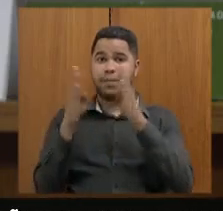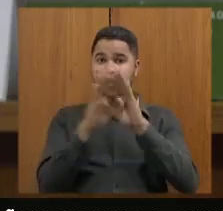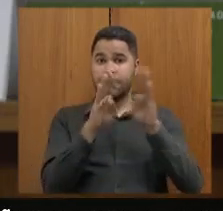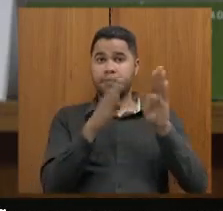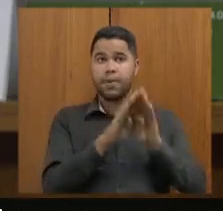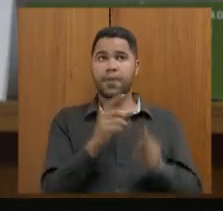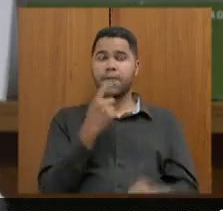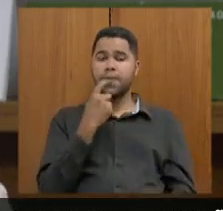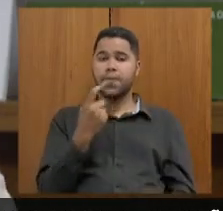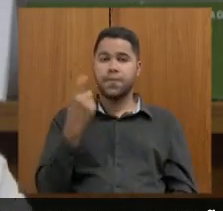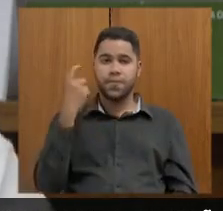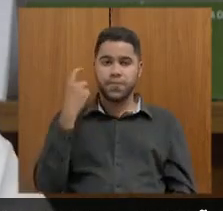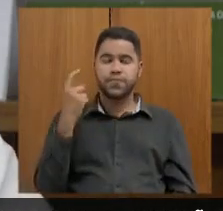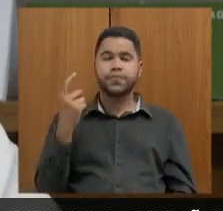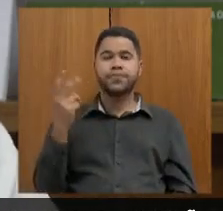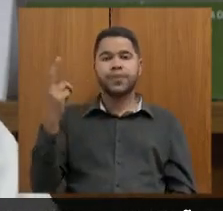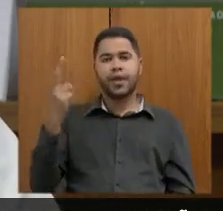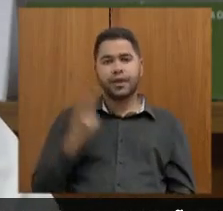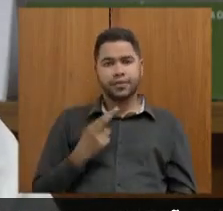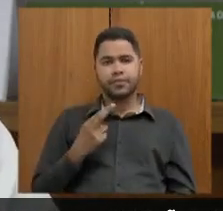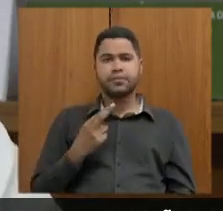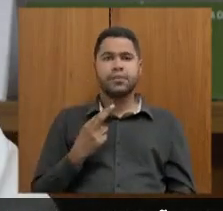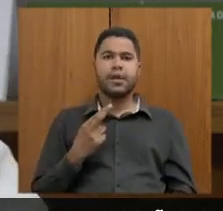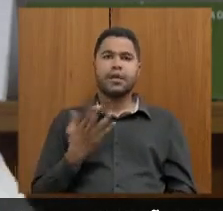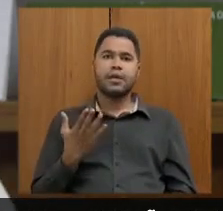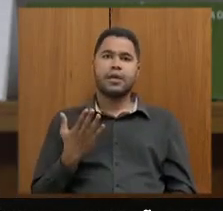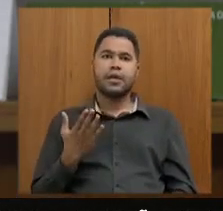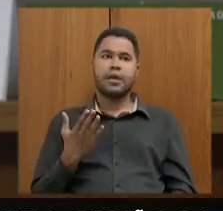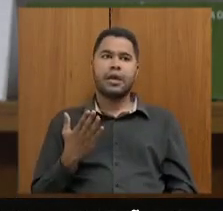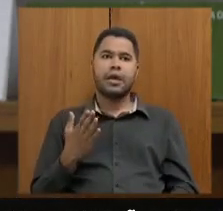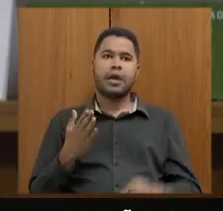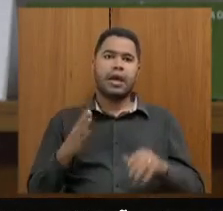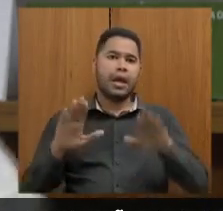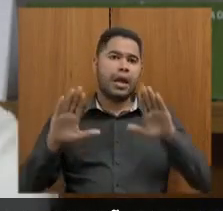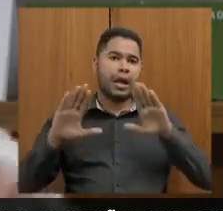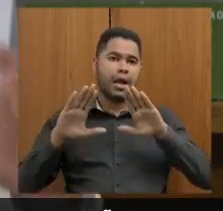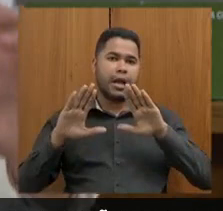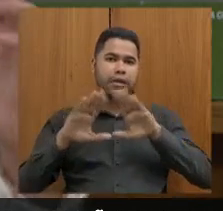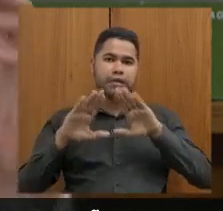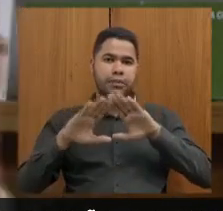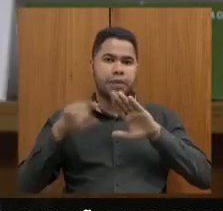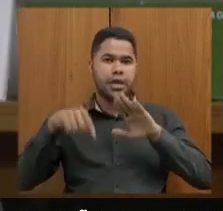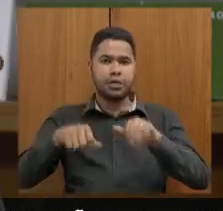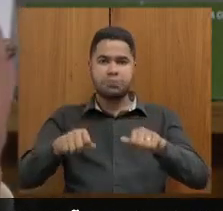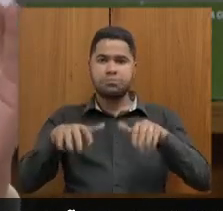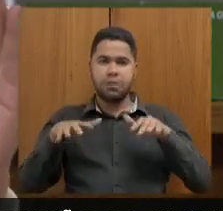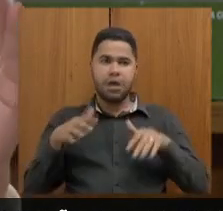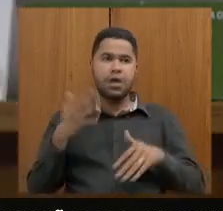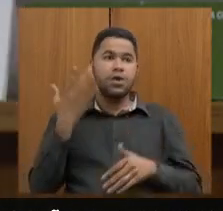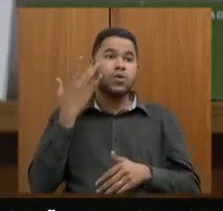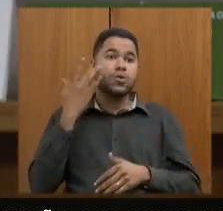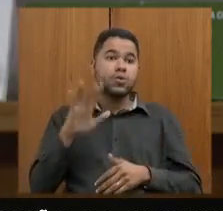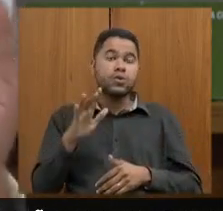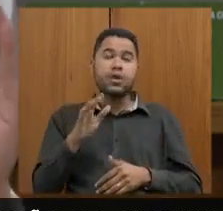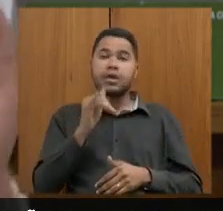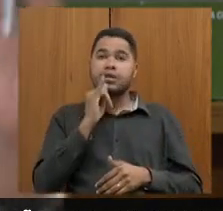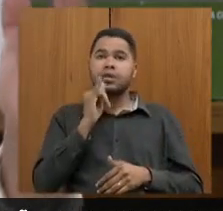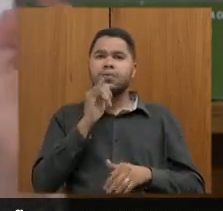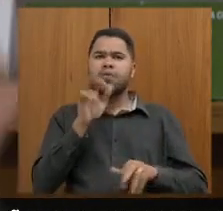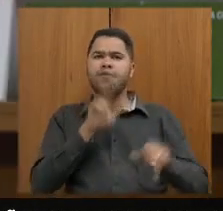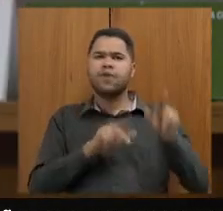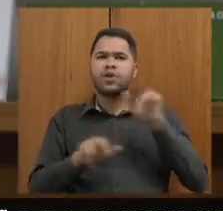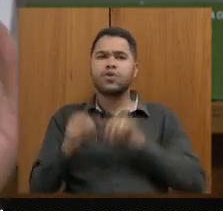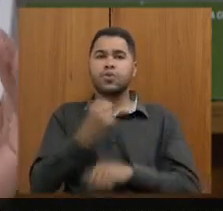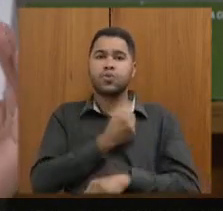recentemente uma resposta também à assembleia eu não tenho esse número de fechamento aqui esse número porque veja a variação de um número